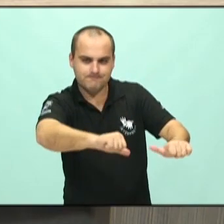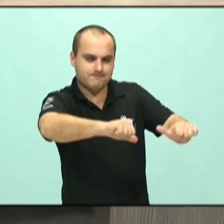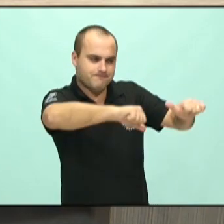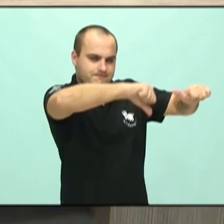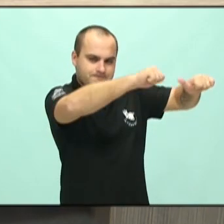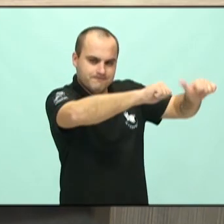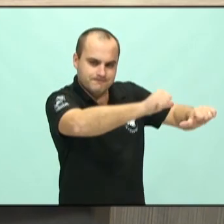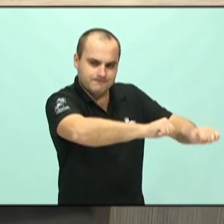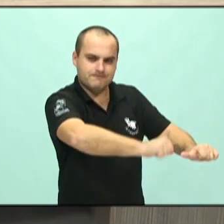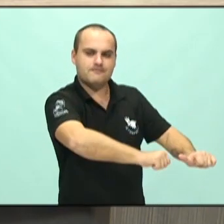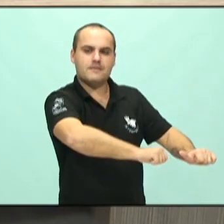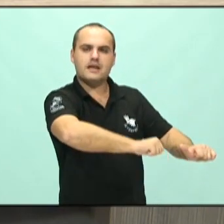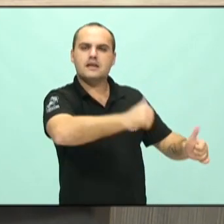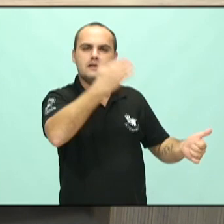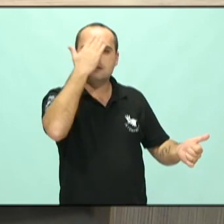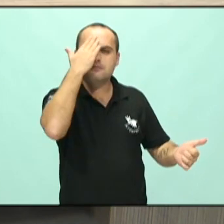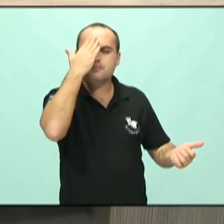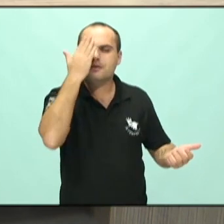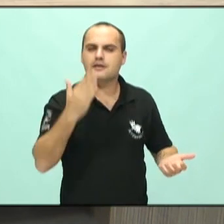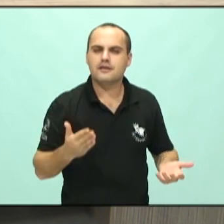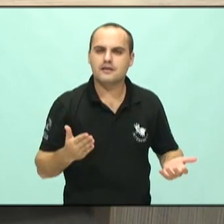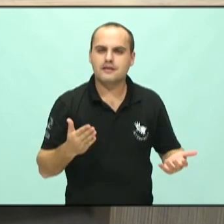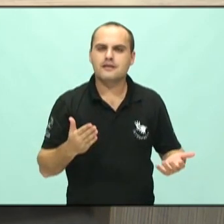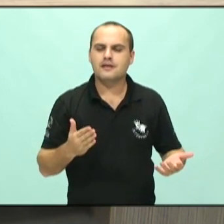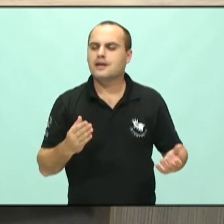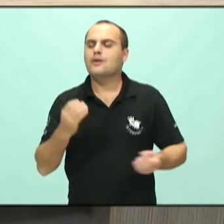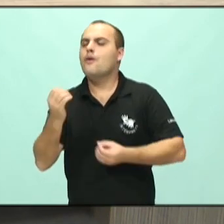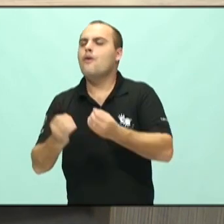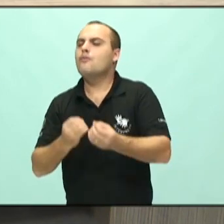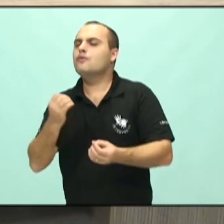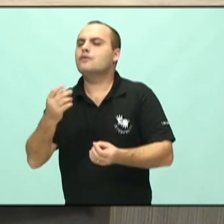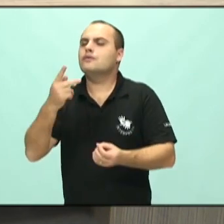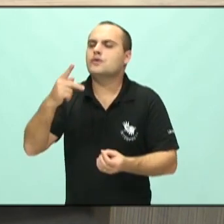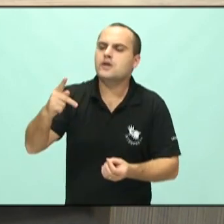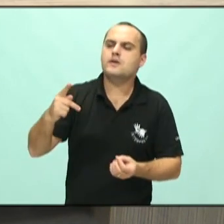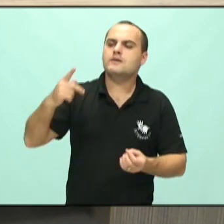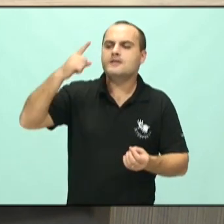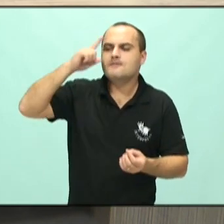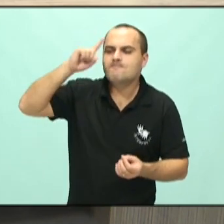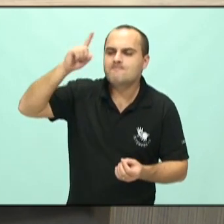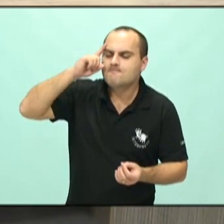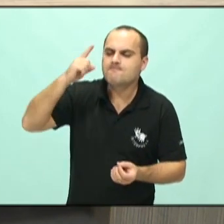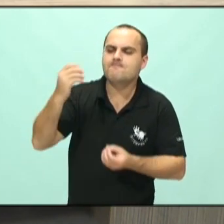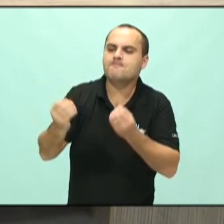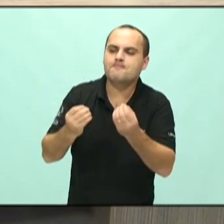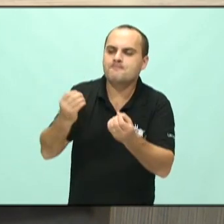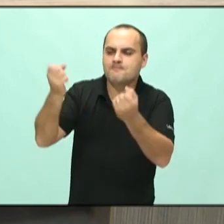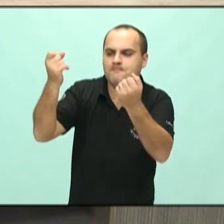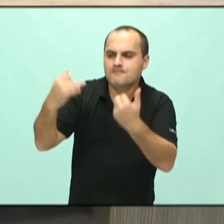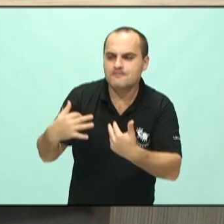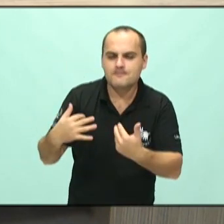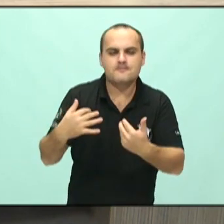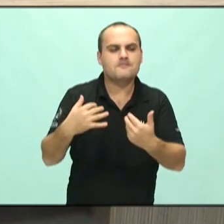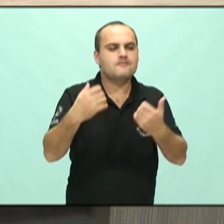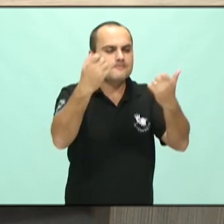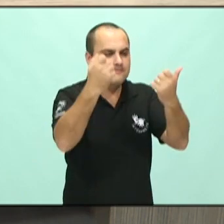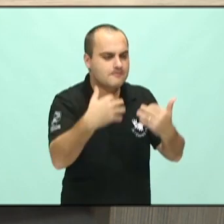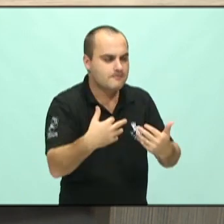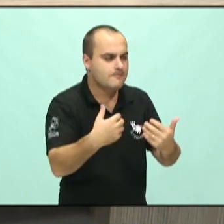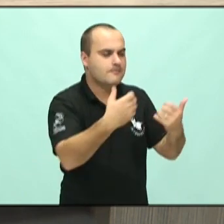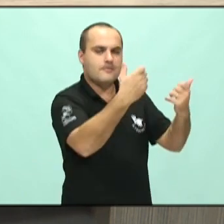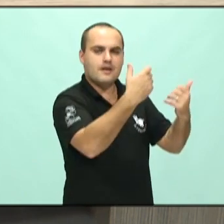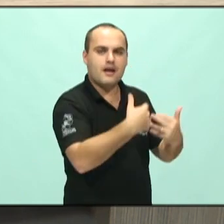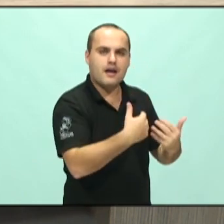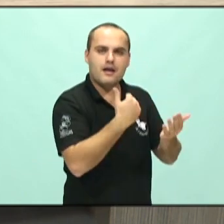funcionando agora, quais são os débitos que isso tem de trago. E dentro disso, a gente começa a exercer o tratamento